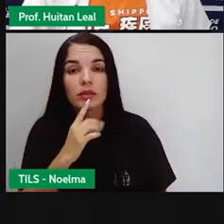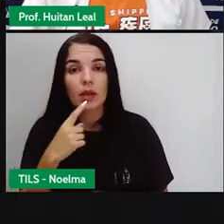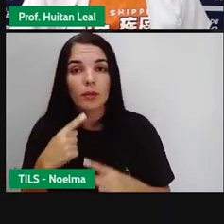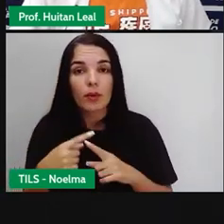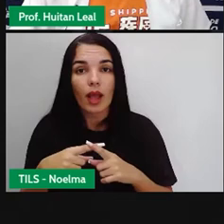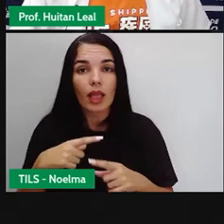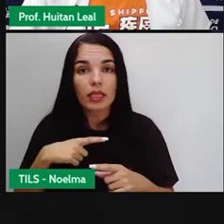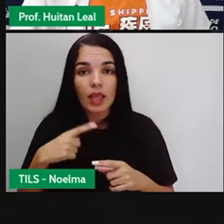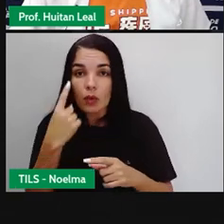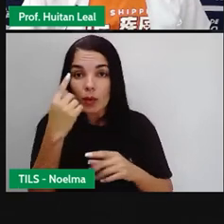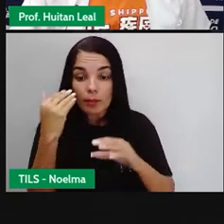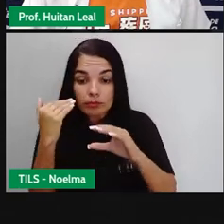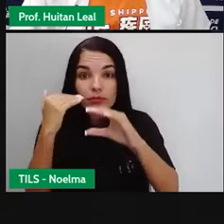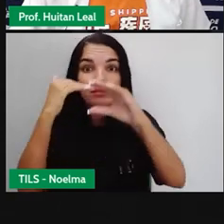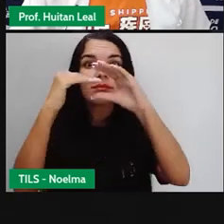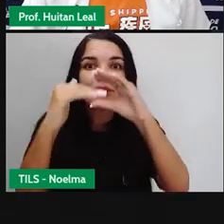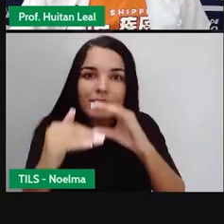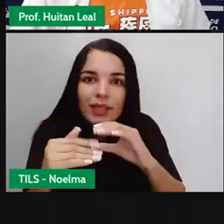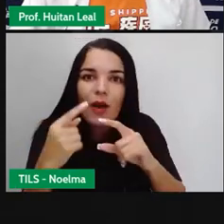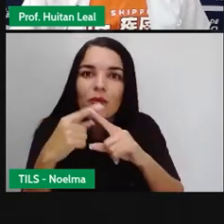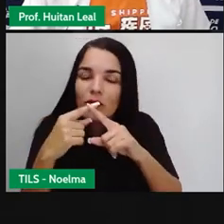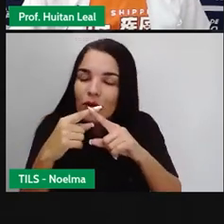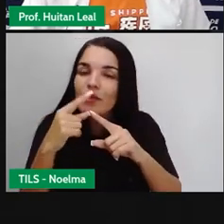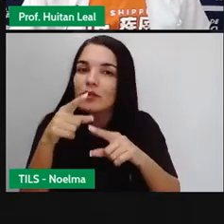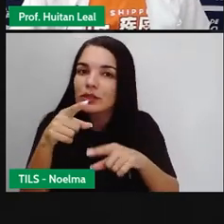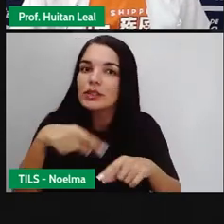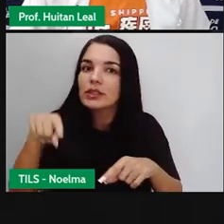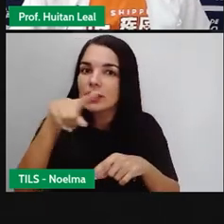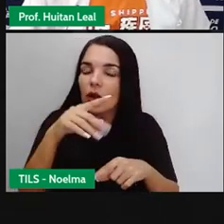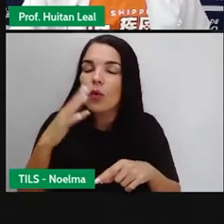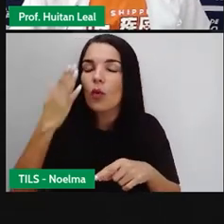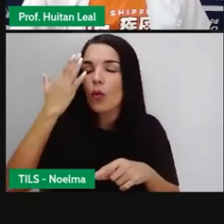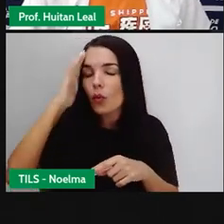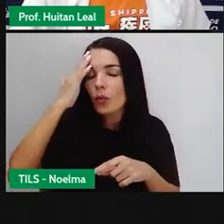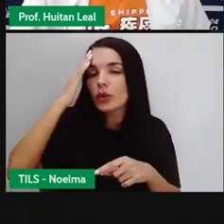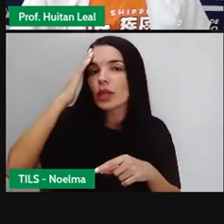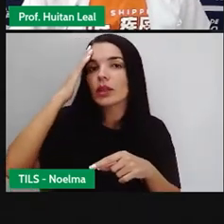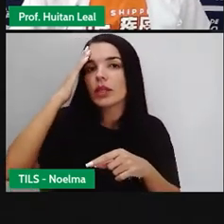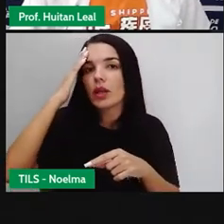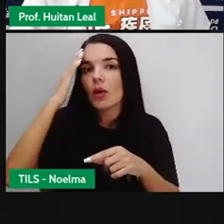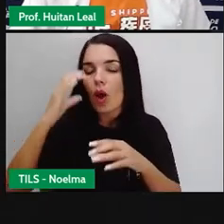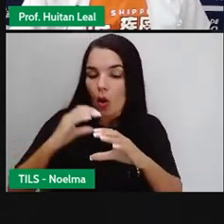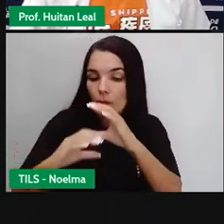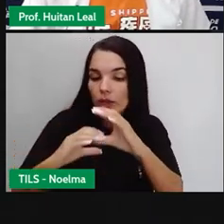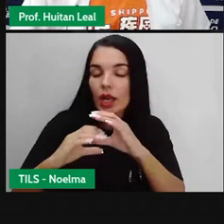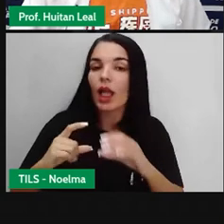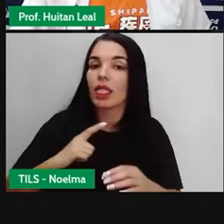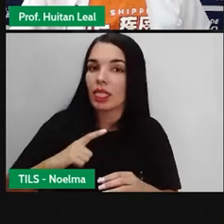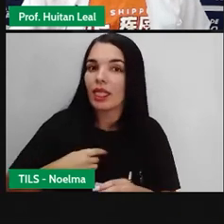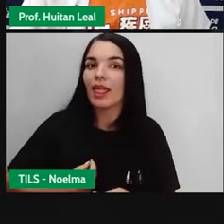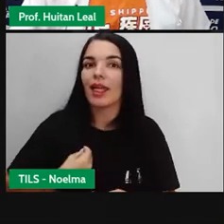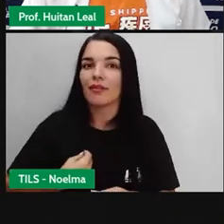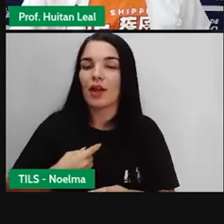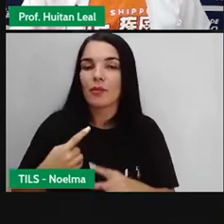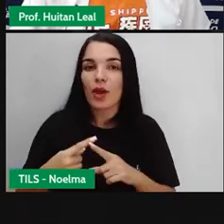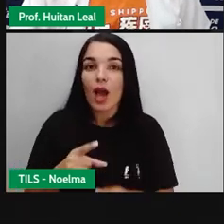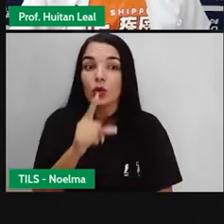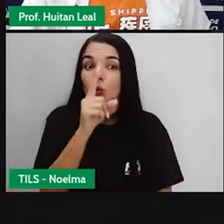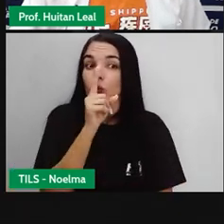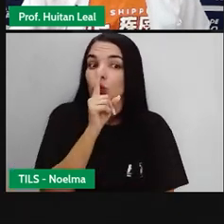por que a professora falou silêncio, por que ela pediu silêncio. Não precisa explicar mais nada. Essa